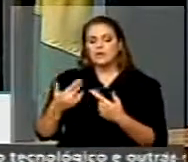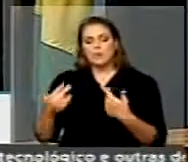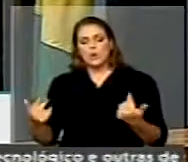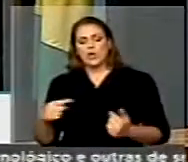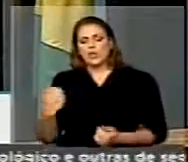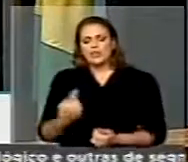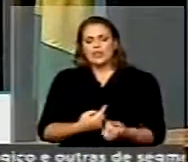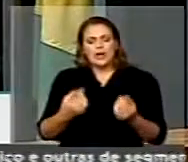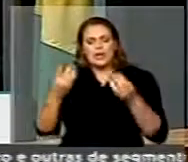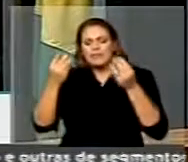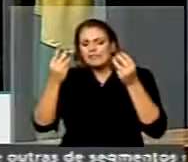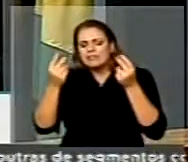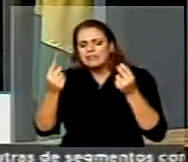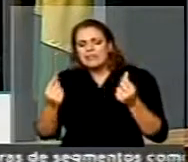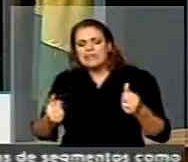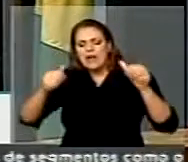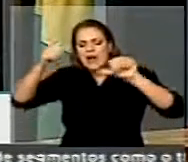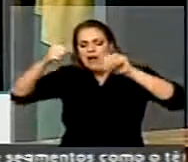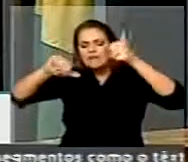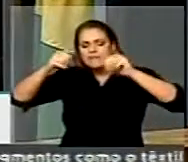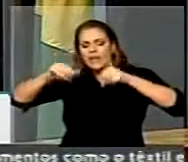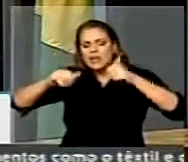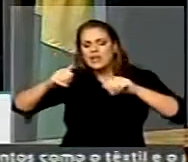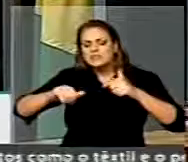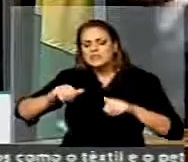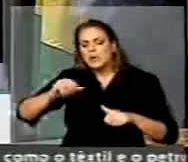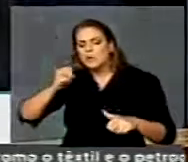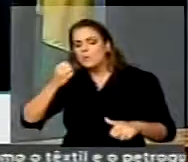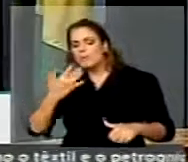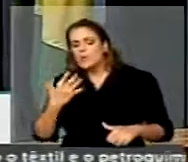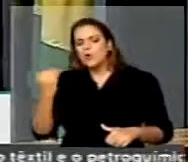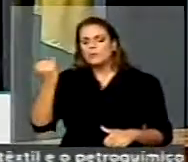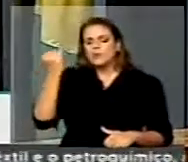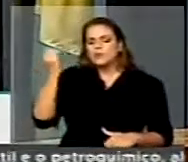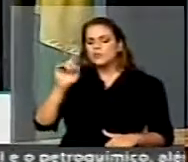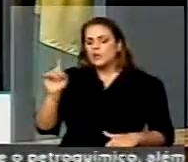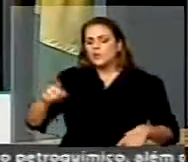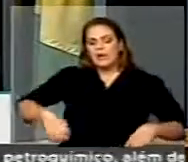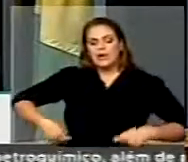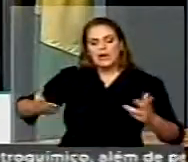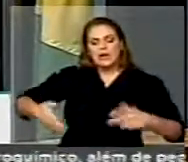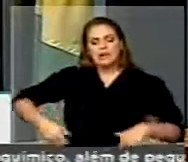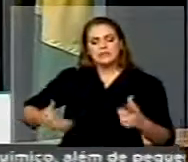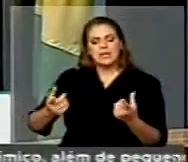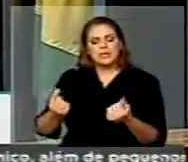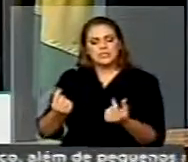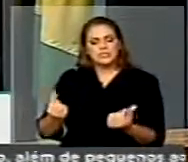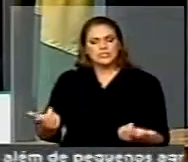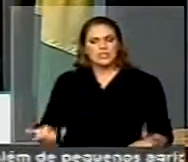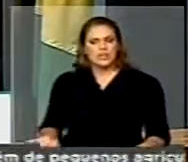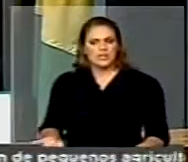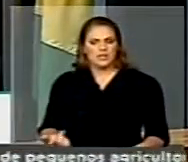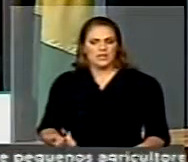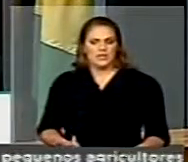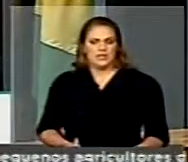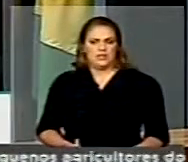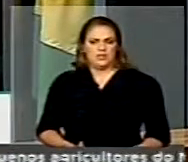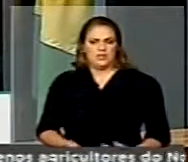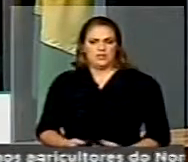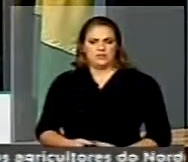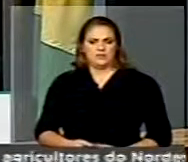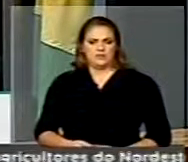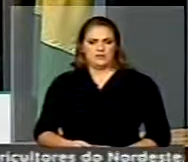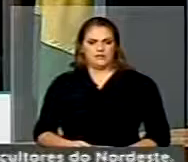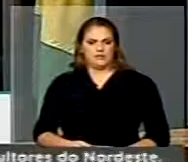avaliar minimamente a oportunidade de se gastar ou não dinheiro público com a constituição dessa nova